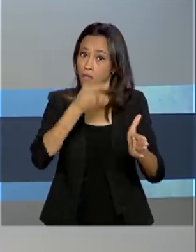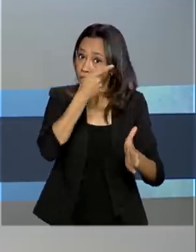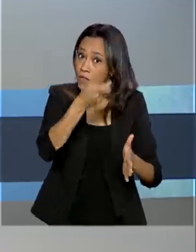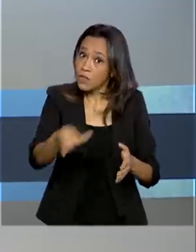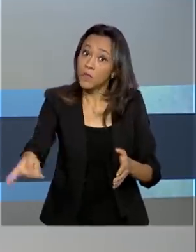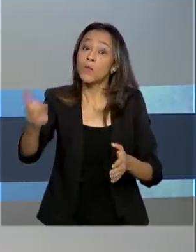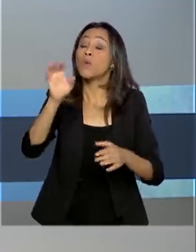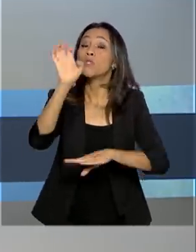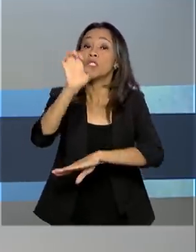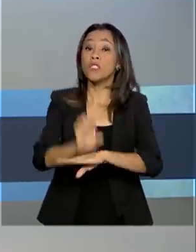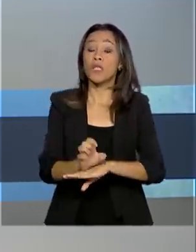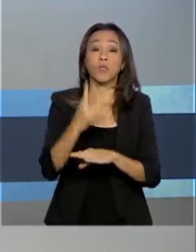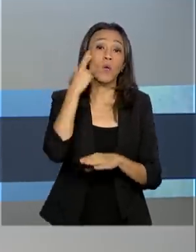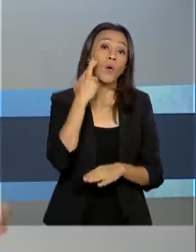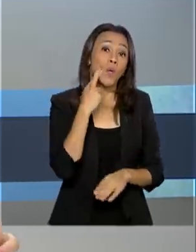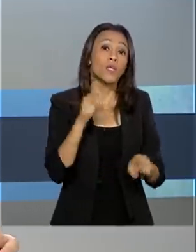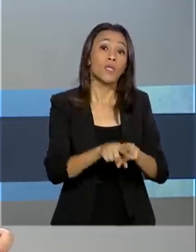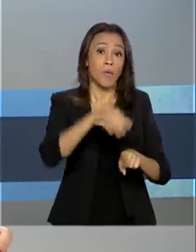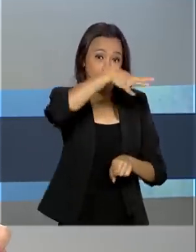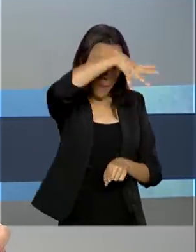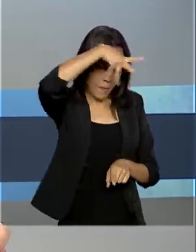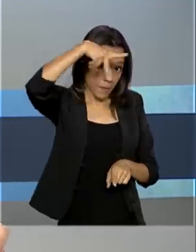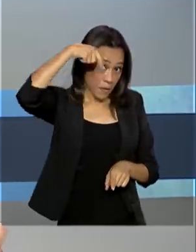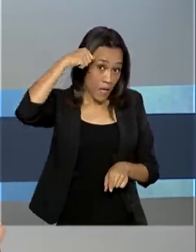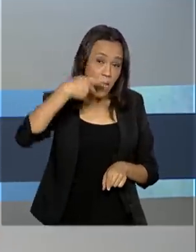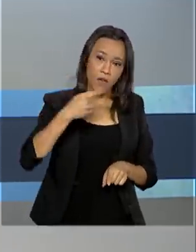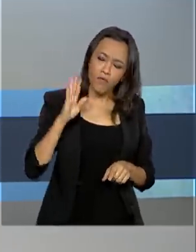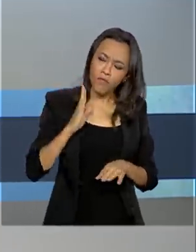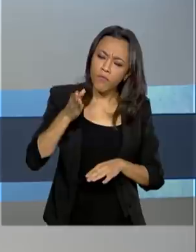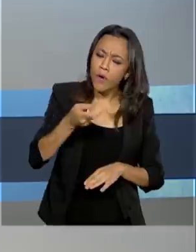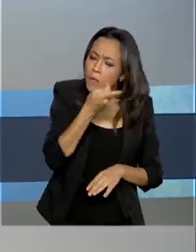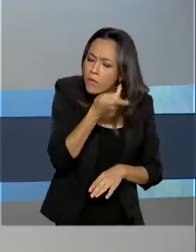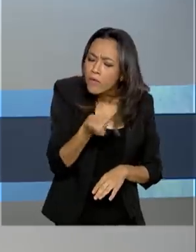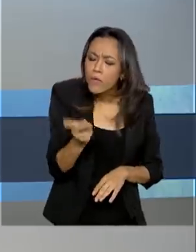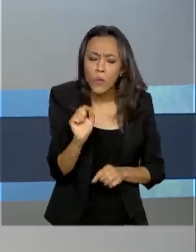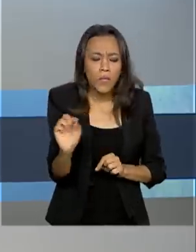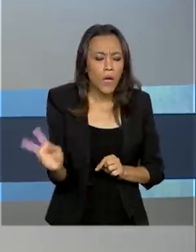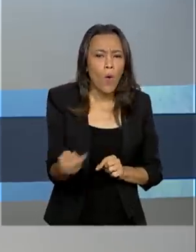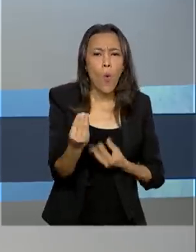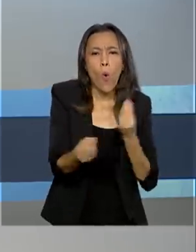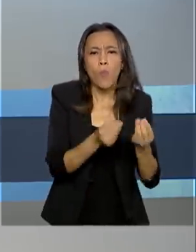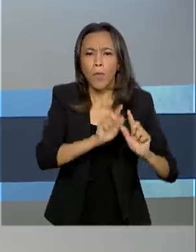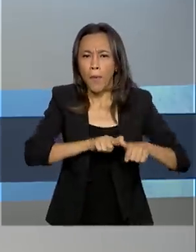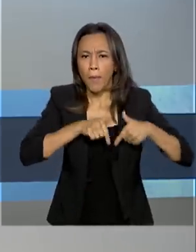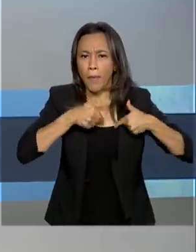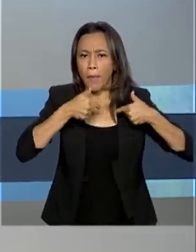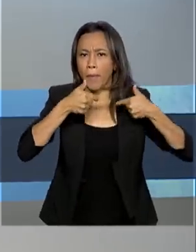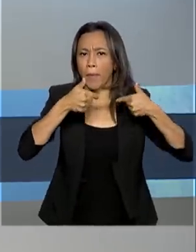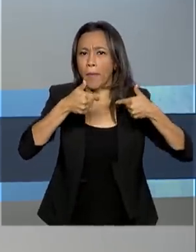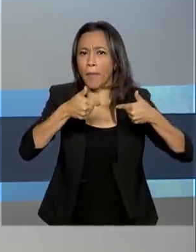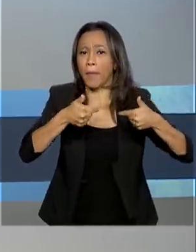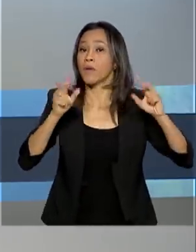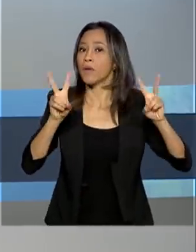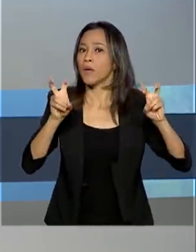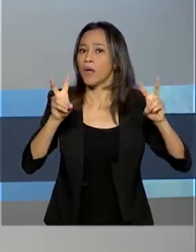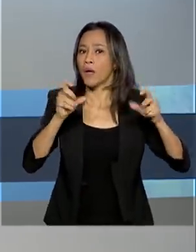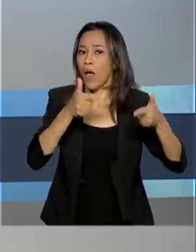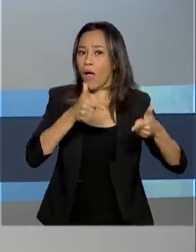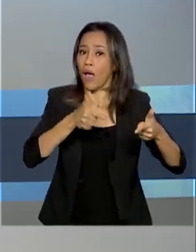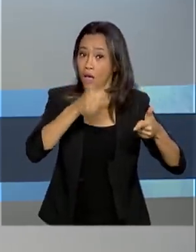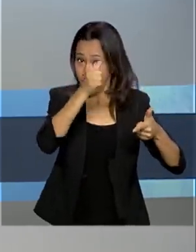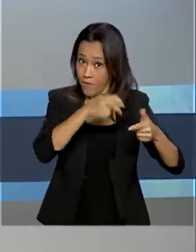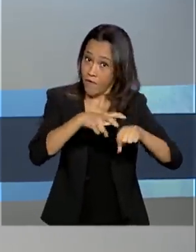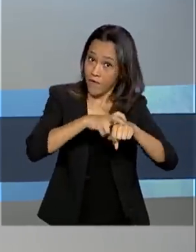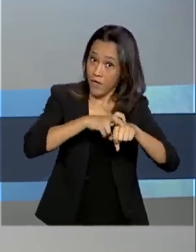e Rondônia nesse domingo. Ele foi acompanhar de perto as ações da Operação Verde Brasil 2, de combate a crimes ambientais